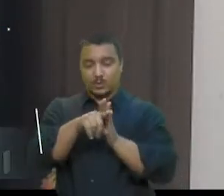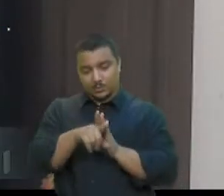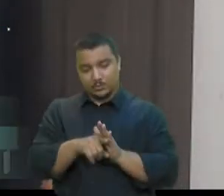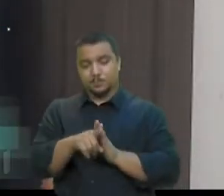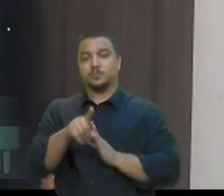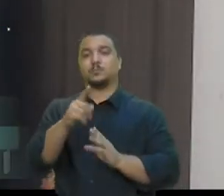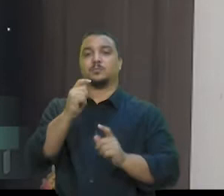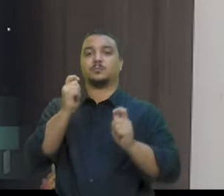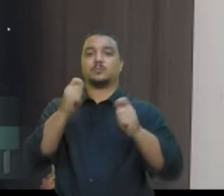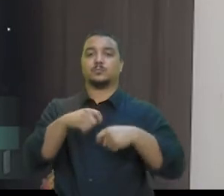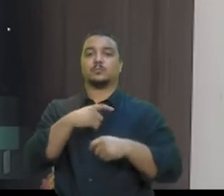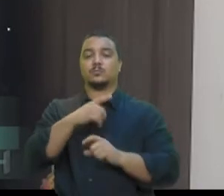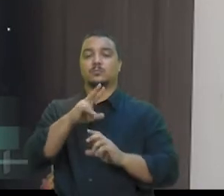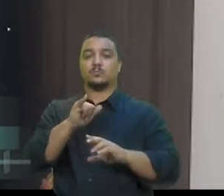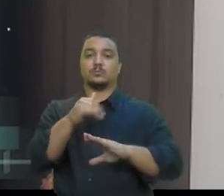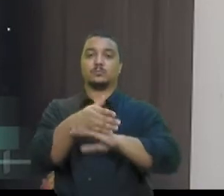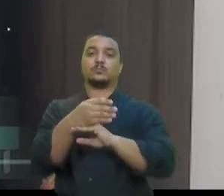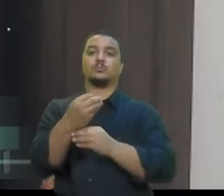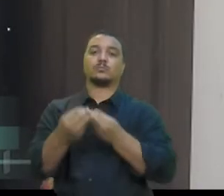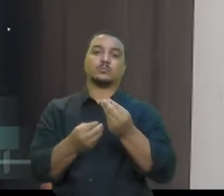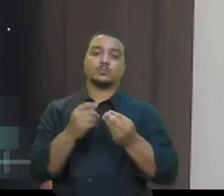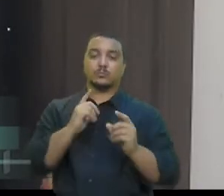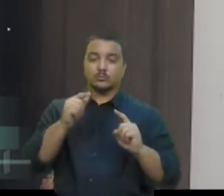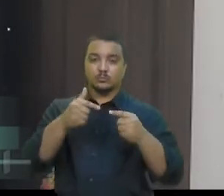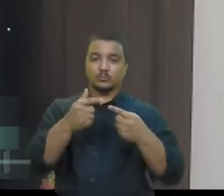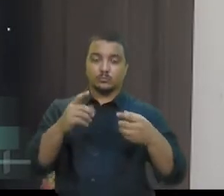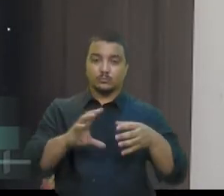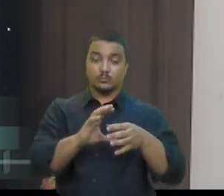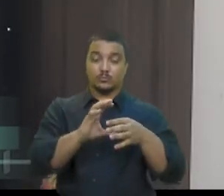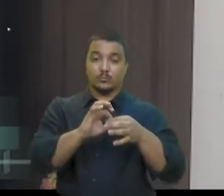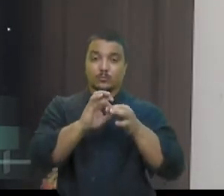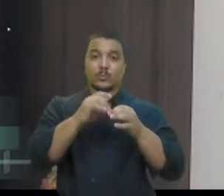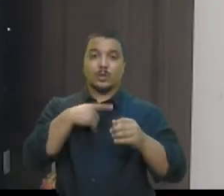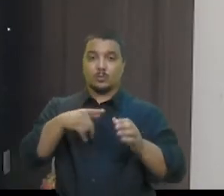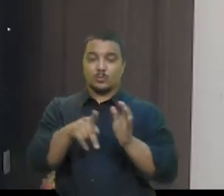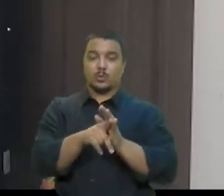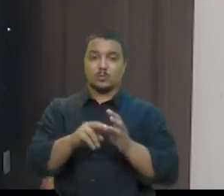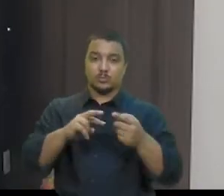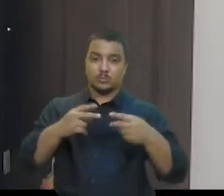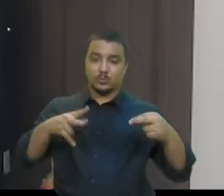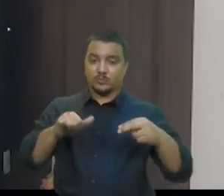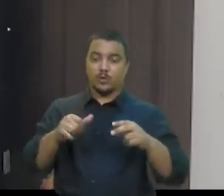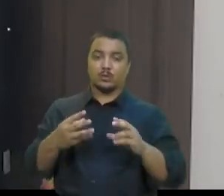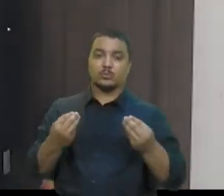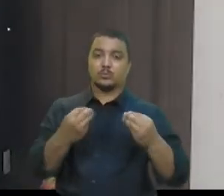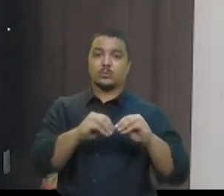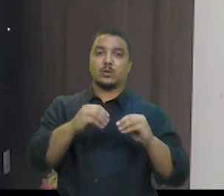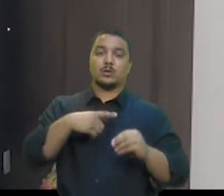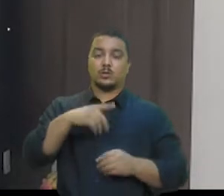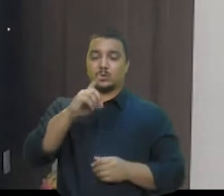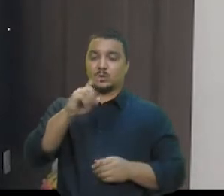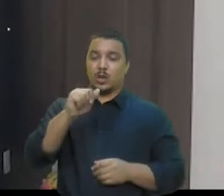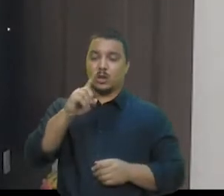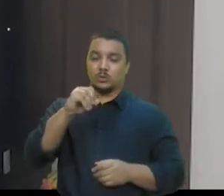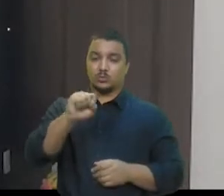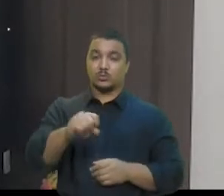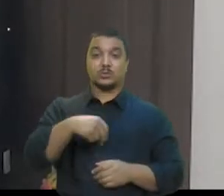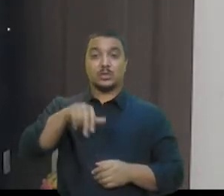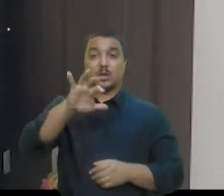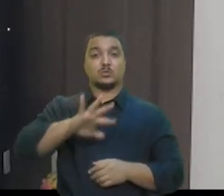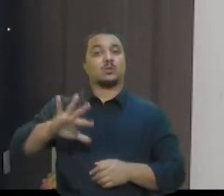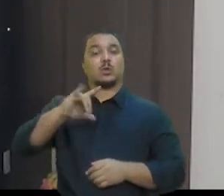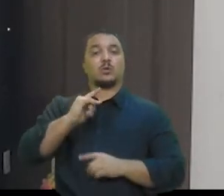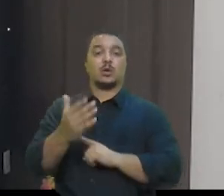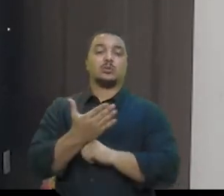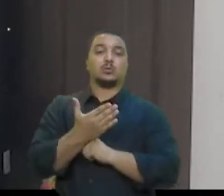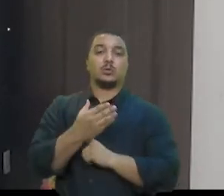atuará como um ponto de coleta de material genético que será inserido no Banco de Dados Nacional para auxiliar na